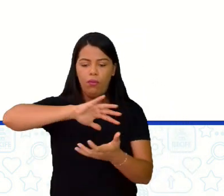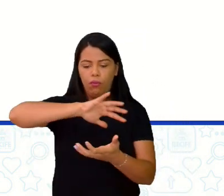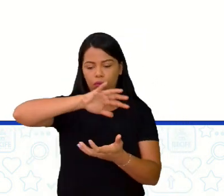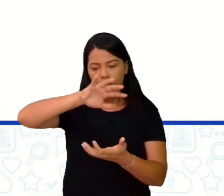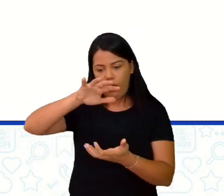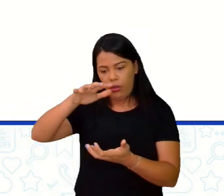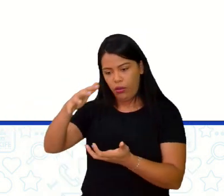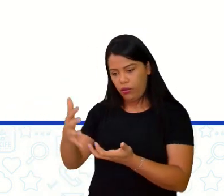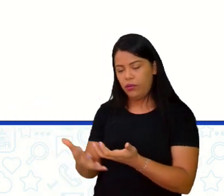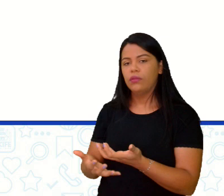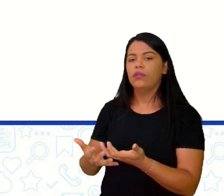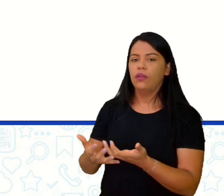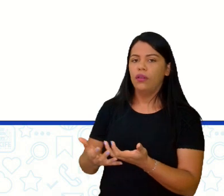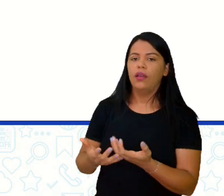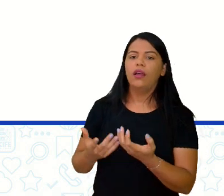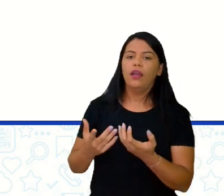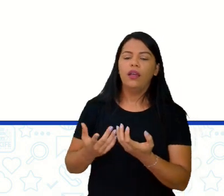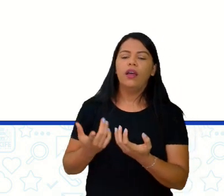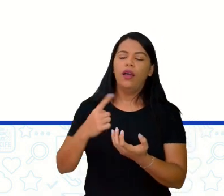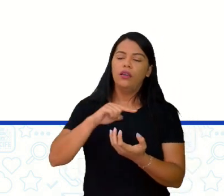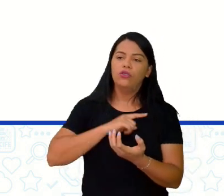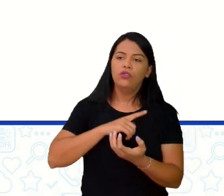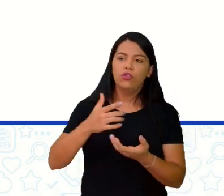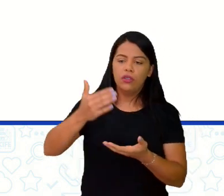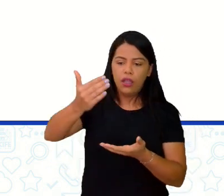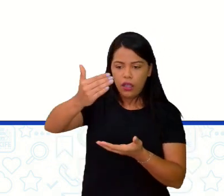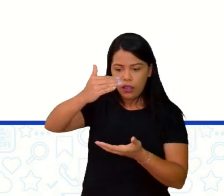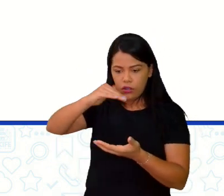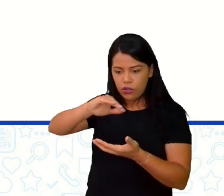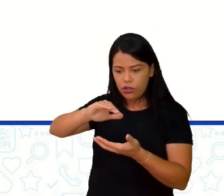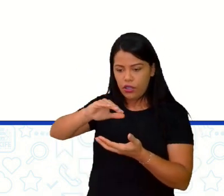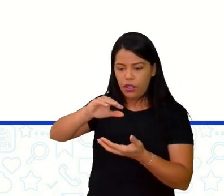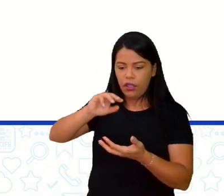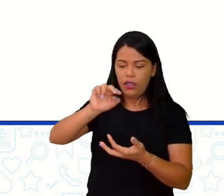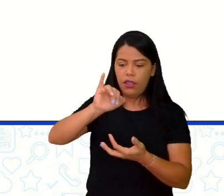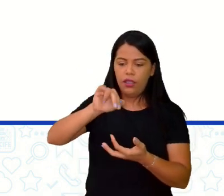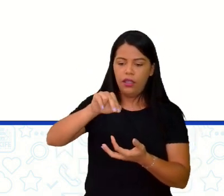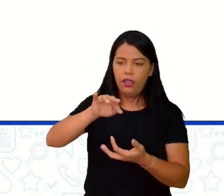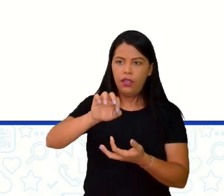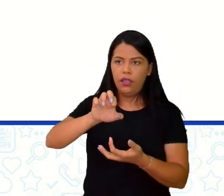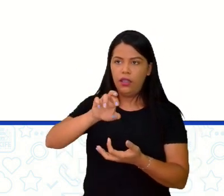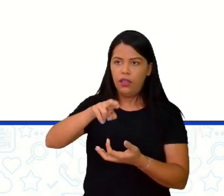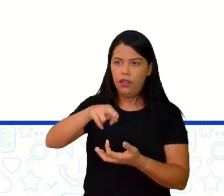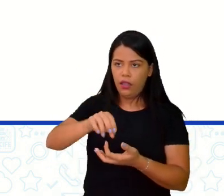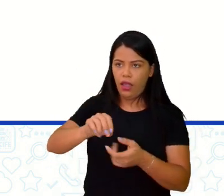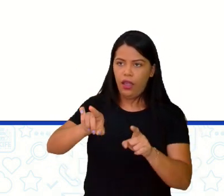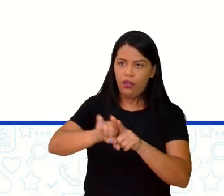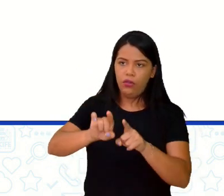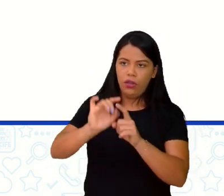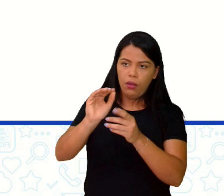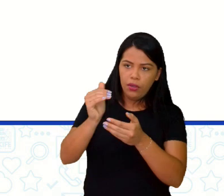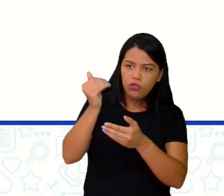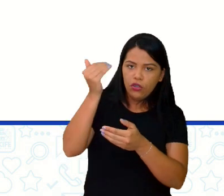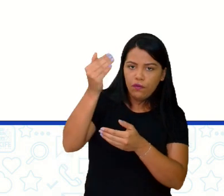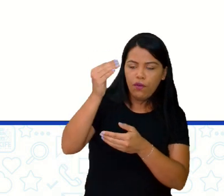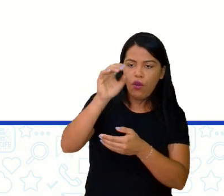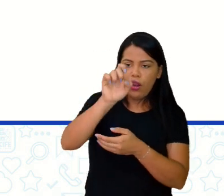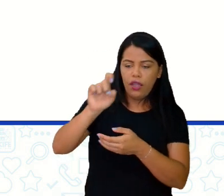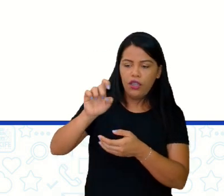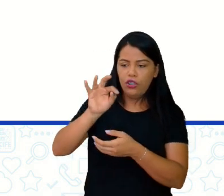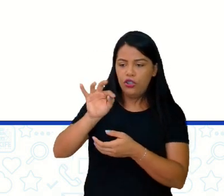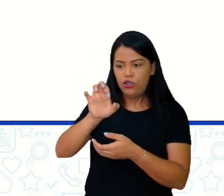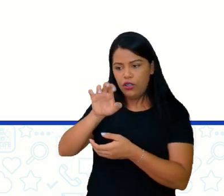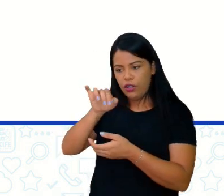manto se divide em externo e interno, por isso que tem duas cores diferentes ali. O amarelozinho, que fica